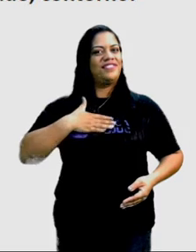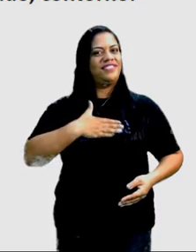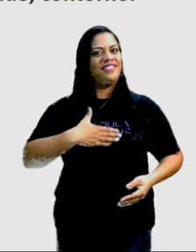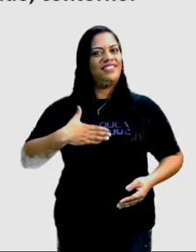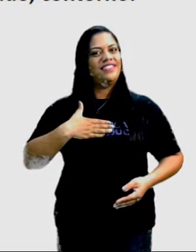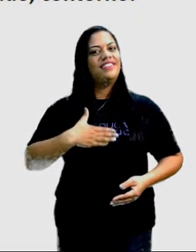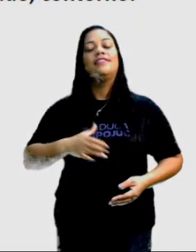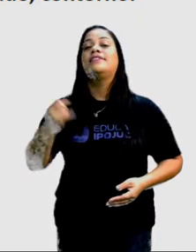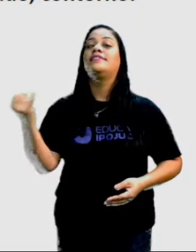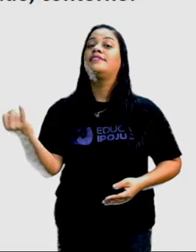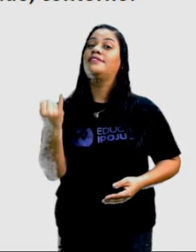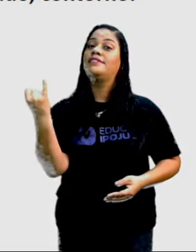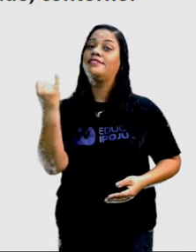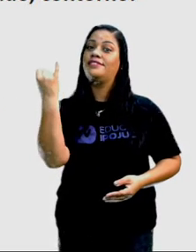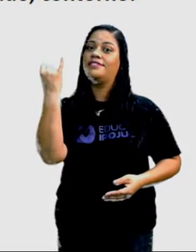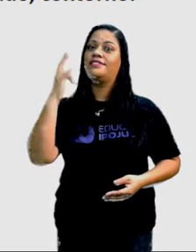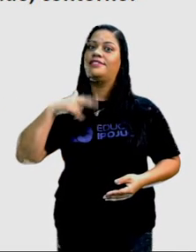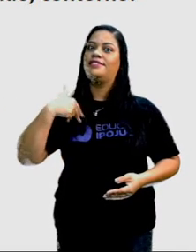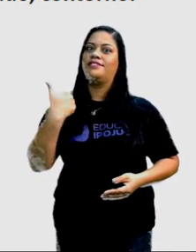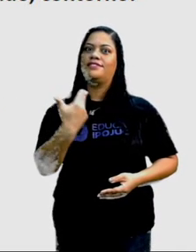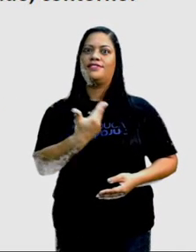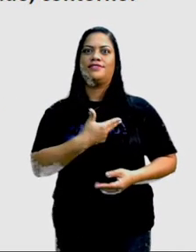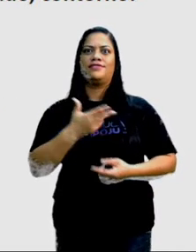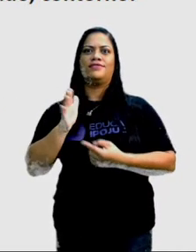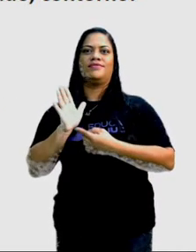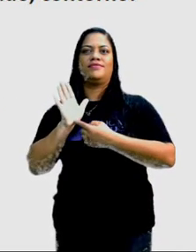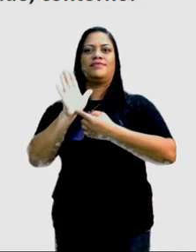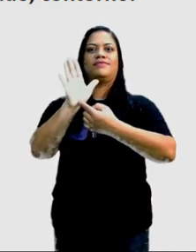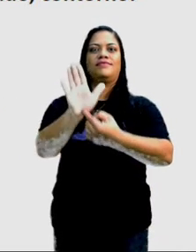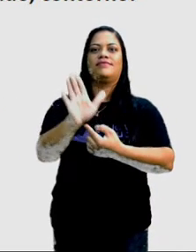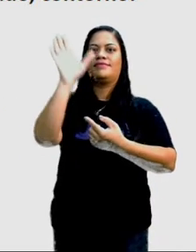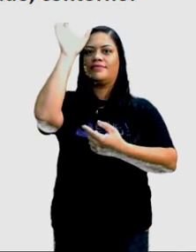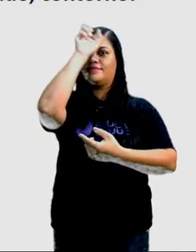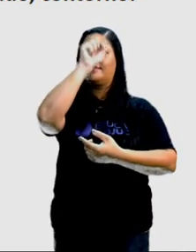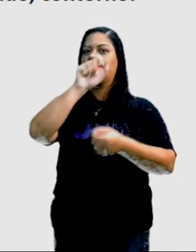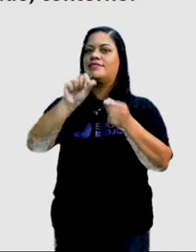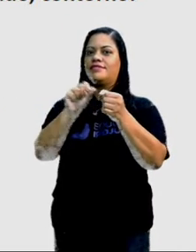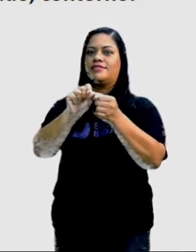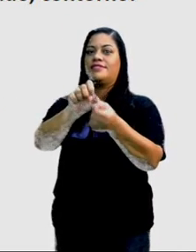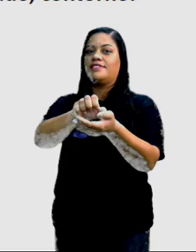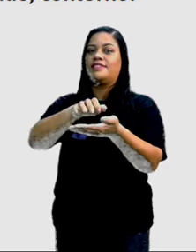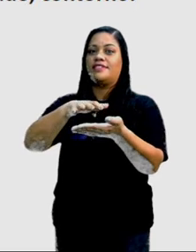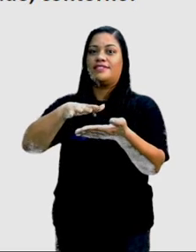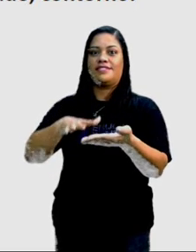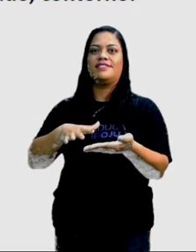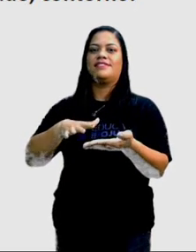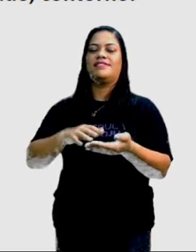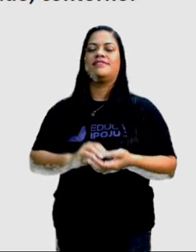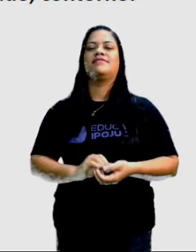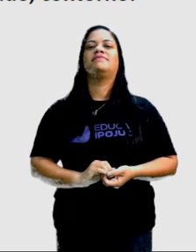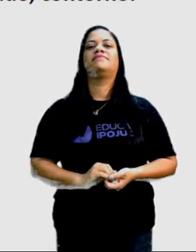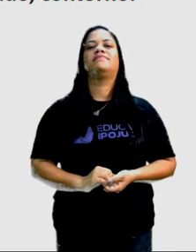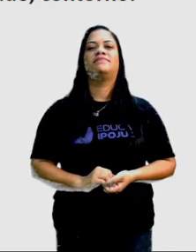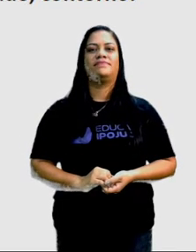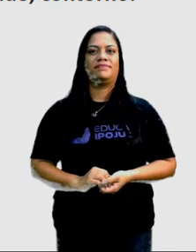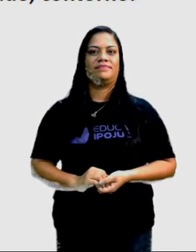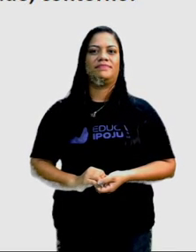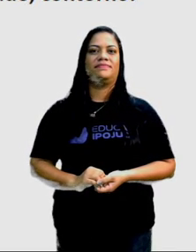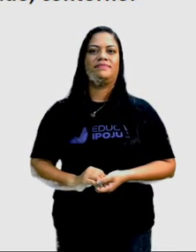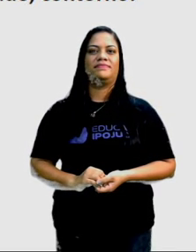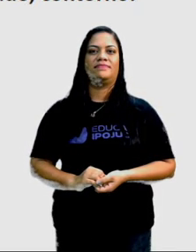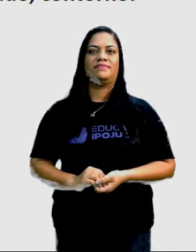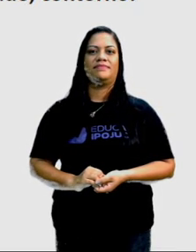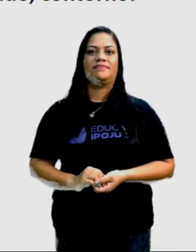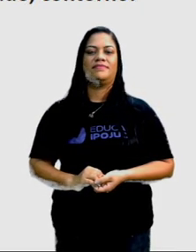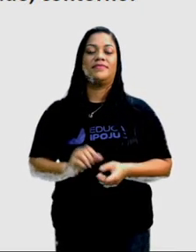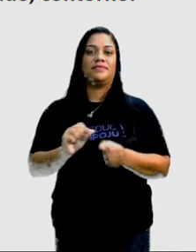E é importante a gente mostrar que aprendeu através da atividade. Realizando a atividade, pesquisando,